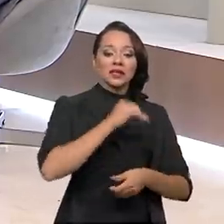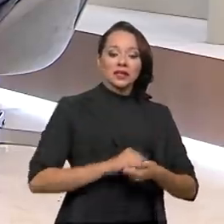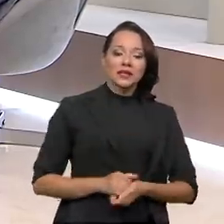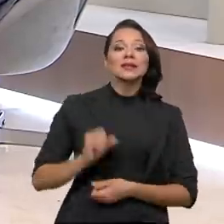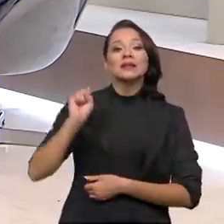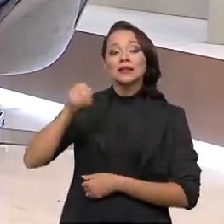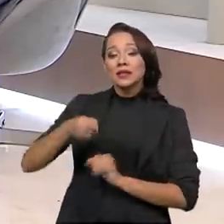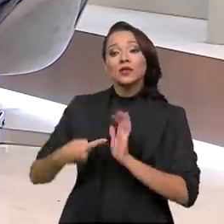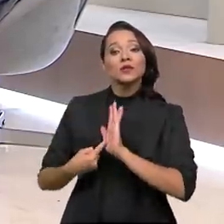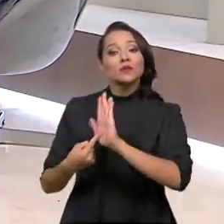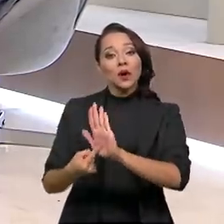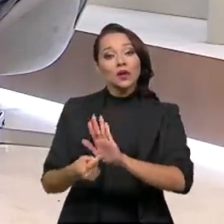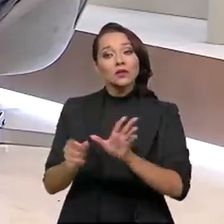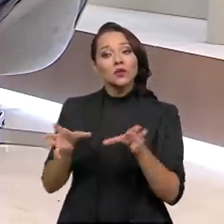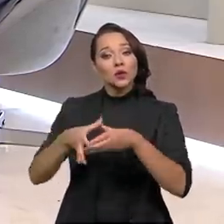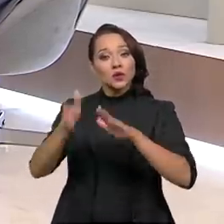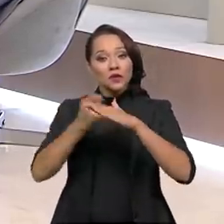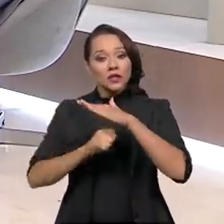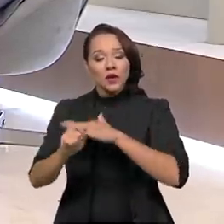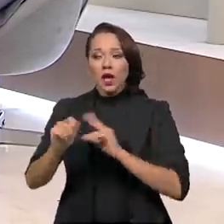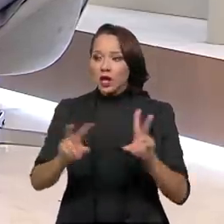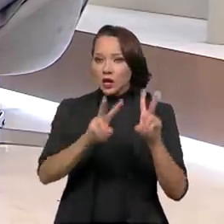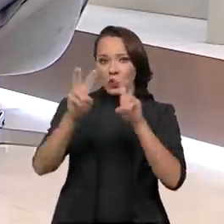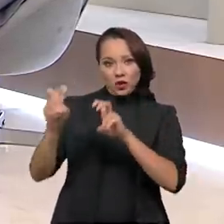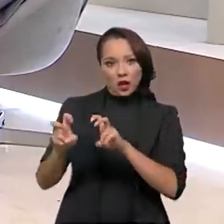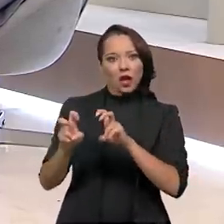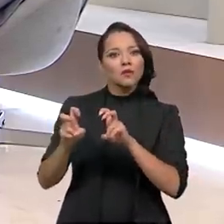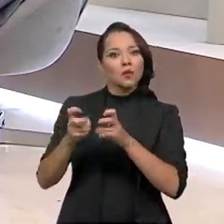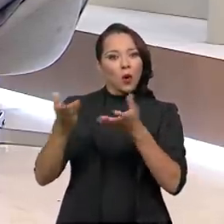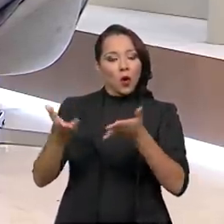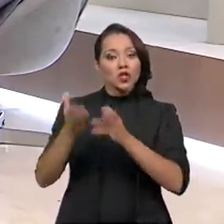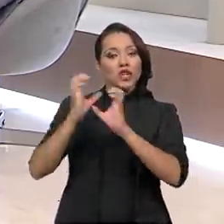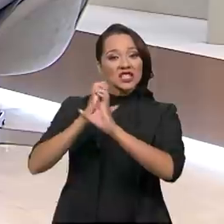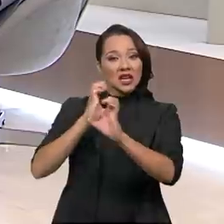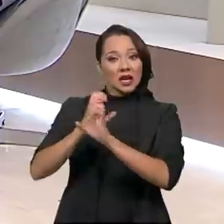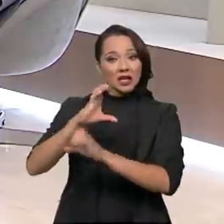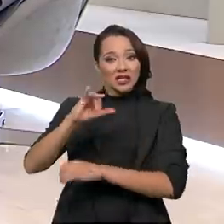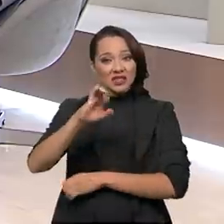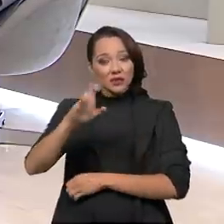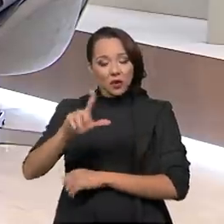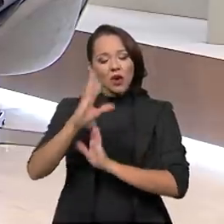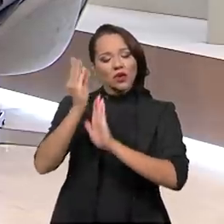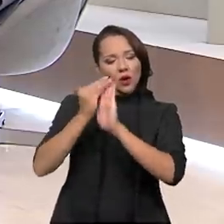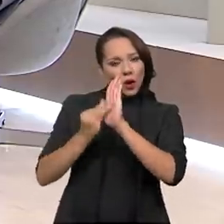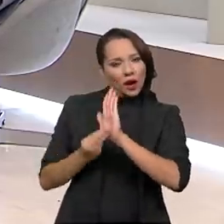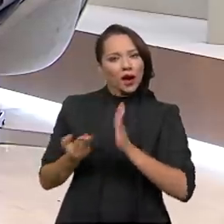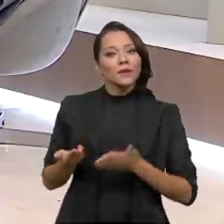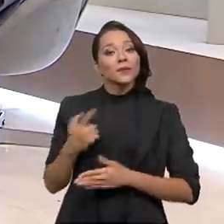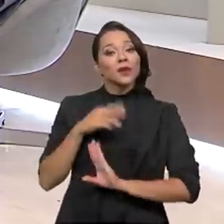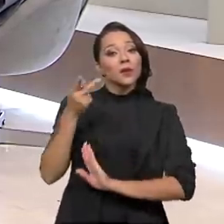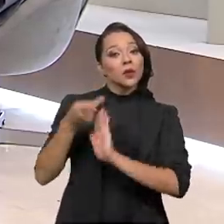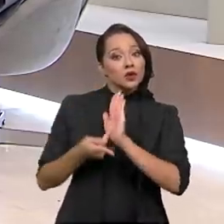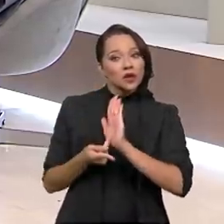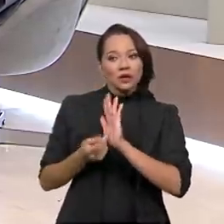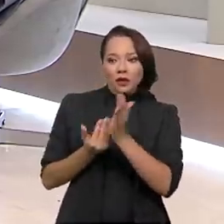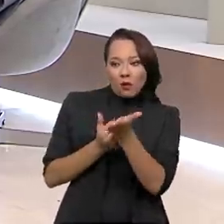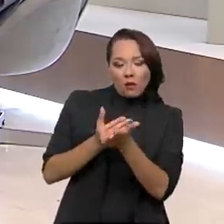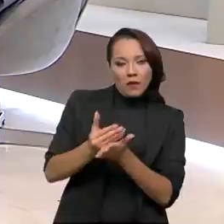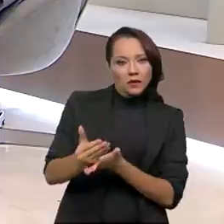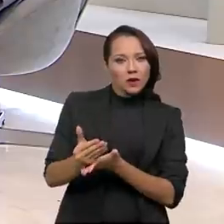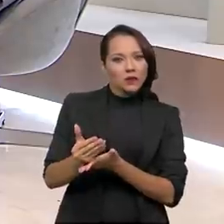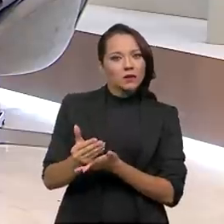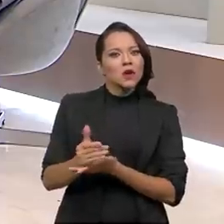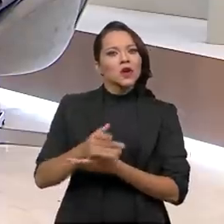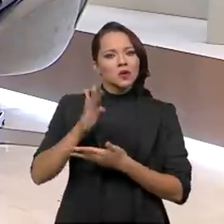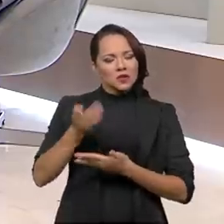mostra para os investidores que a temática do ISD hoje está incorporada nos nossos projetos. Nós temos projetos que estão nascendo com